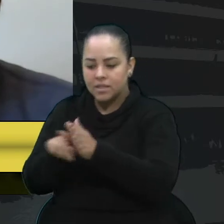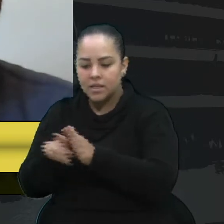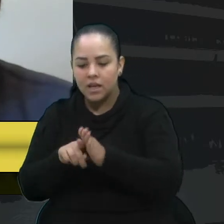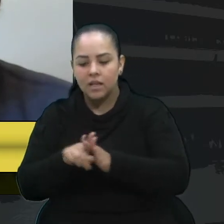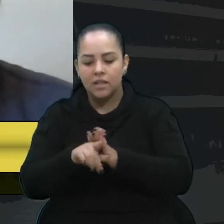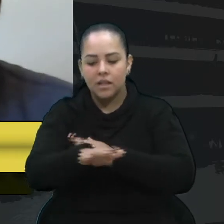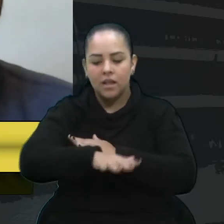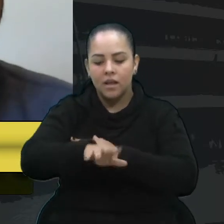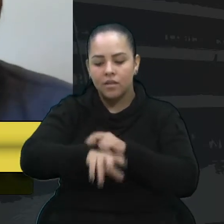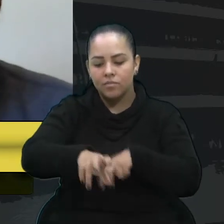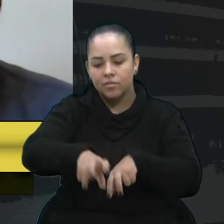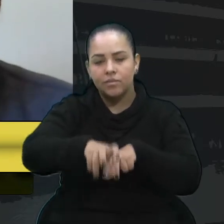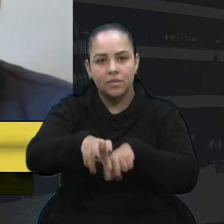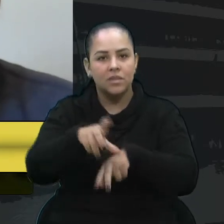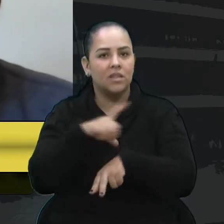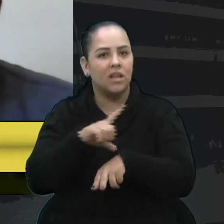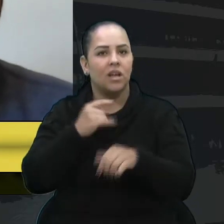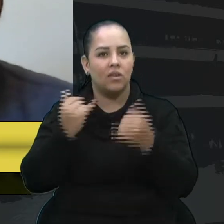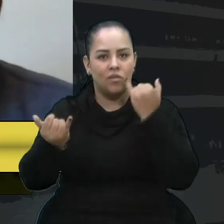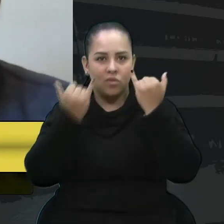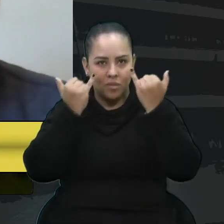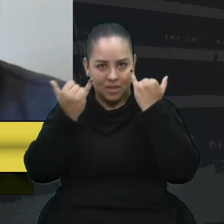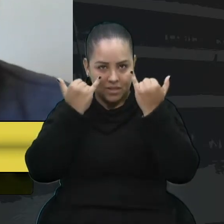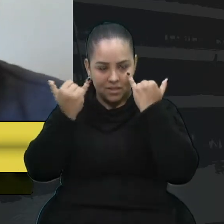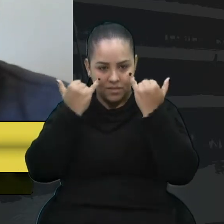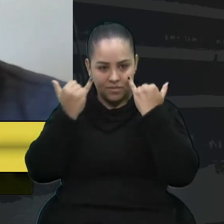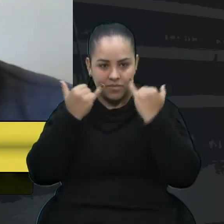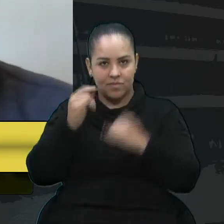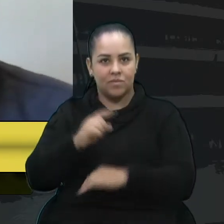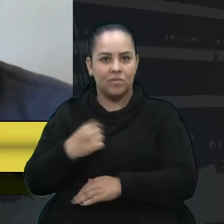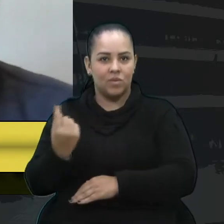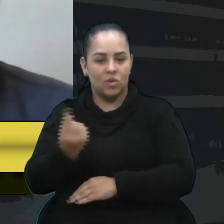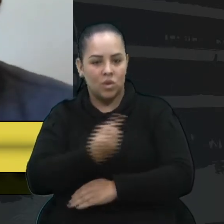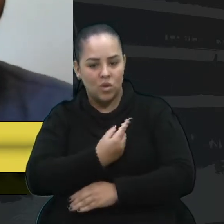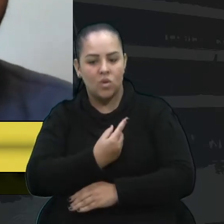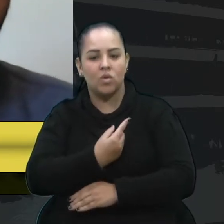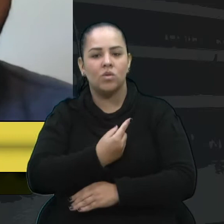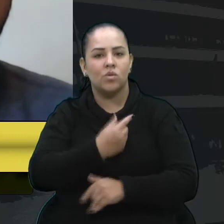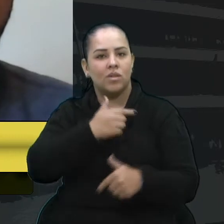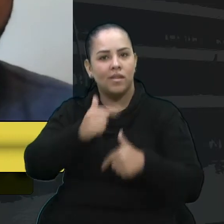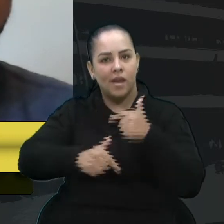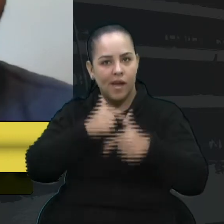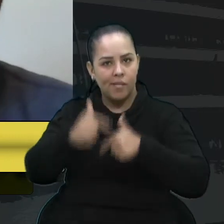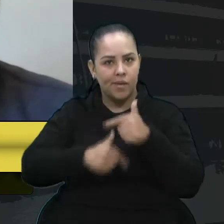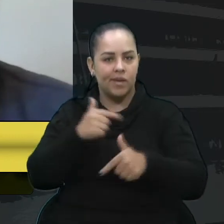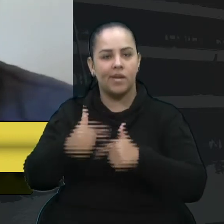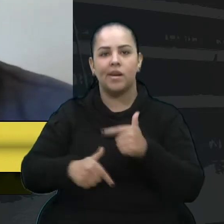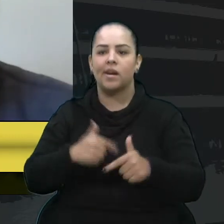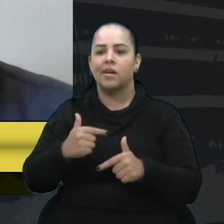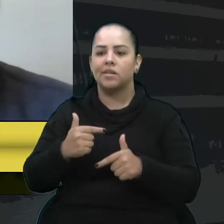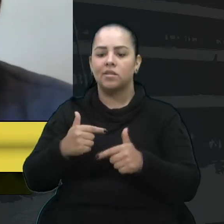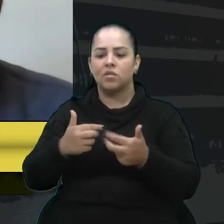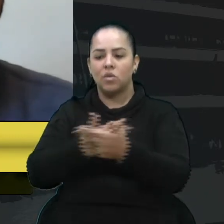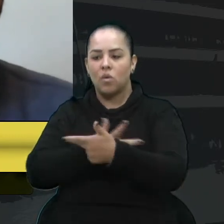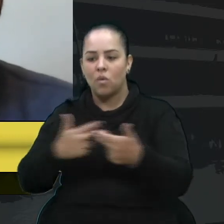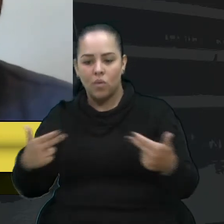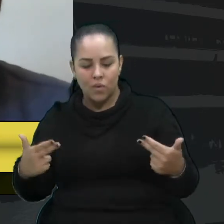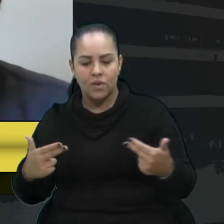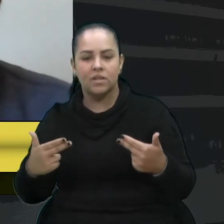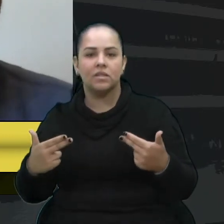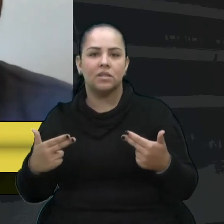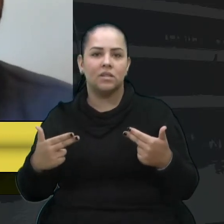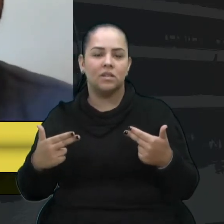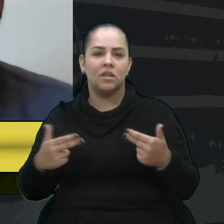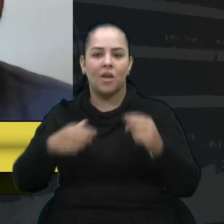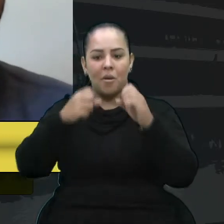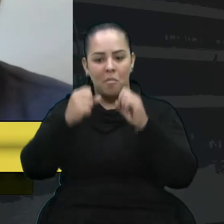apresente dados referentes à nossa produção, às propriedades e que permita,